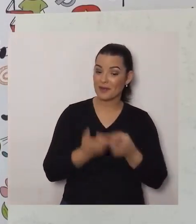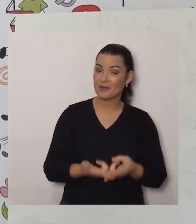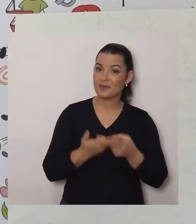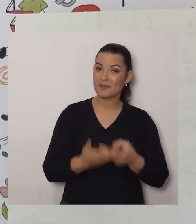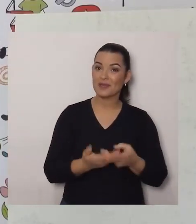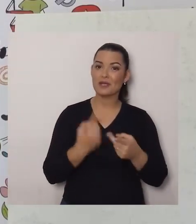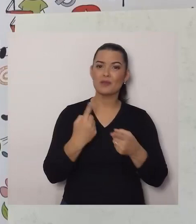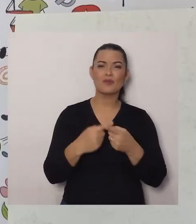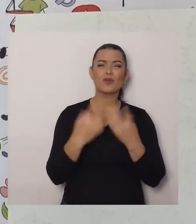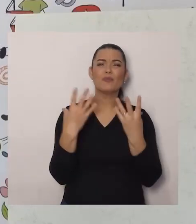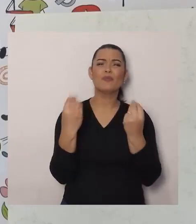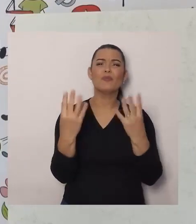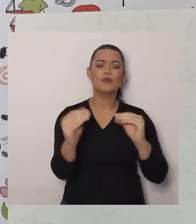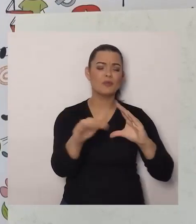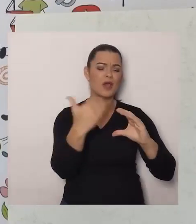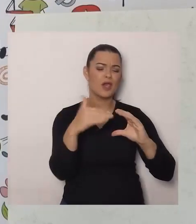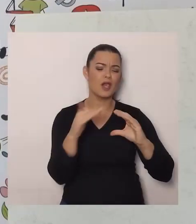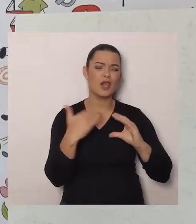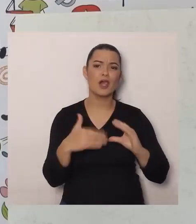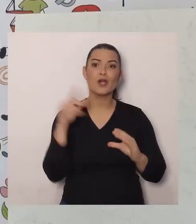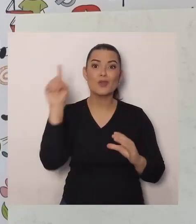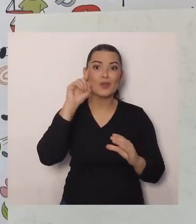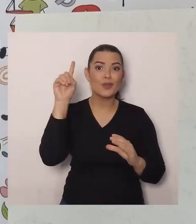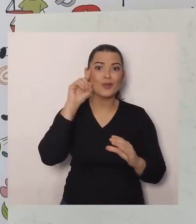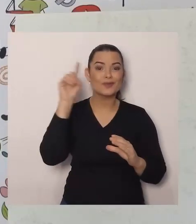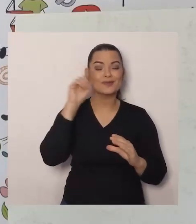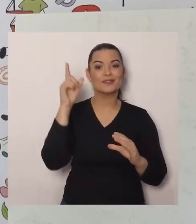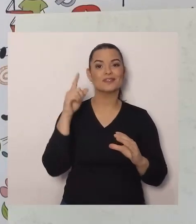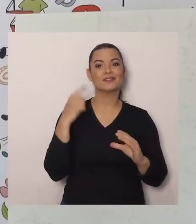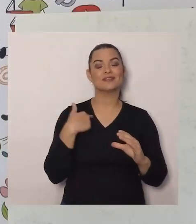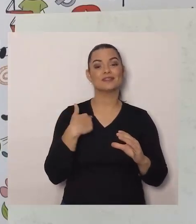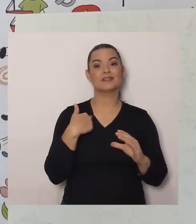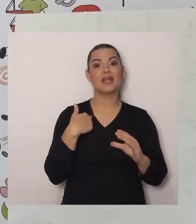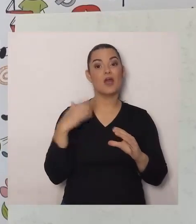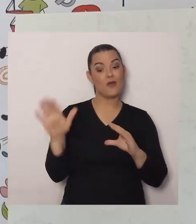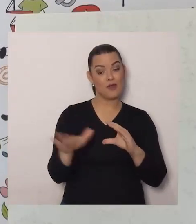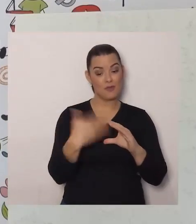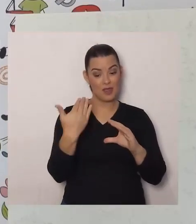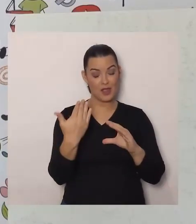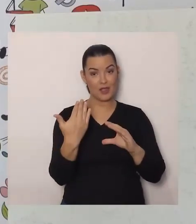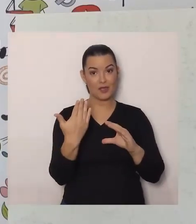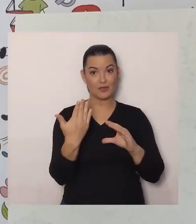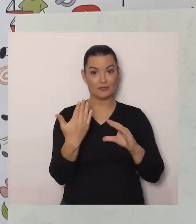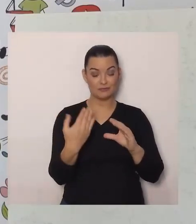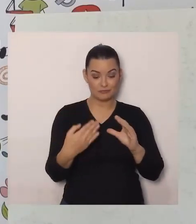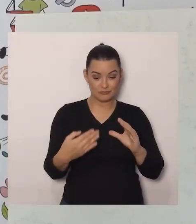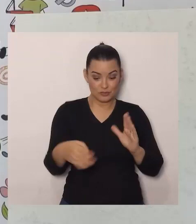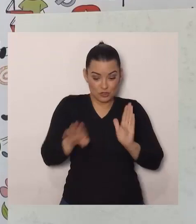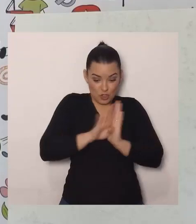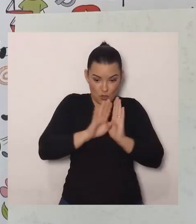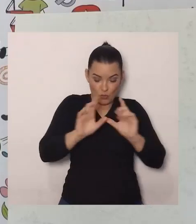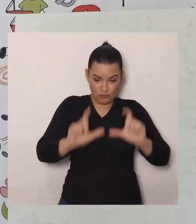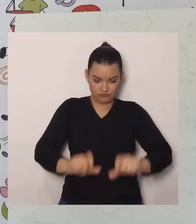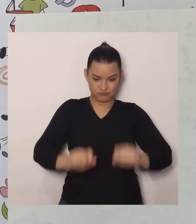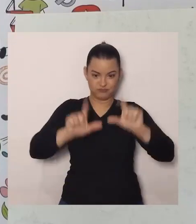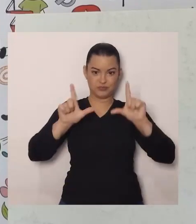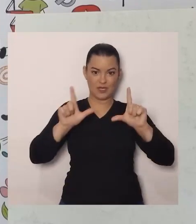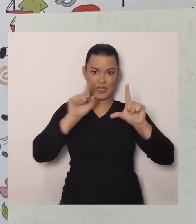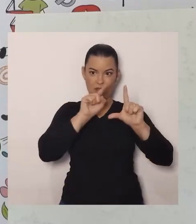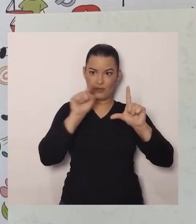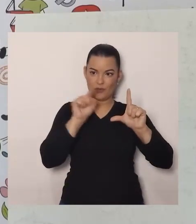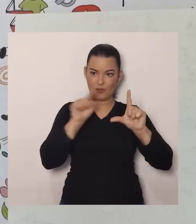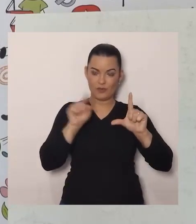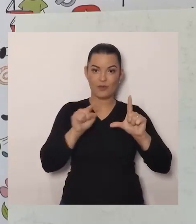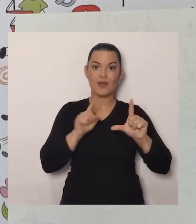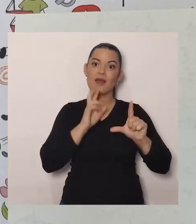imensa, De e-mails diariamente, Então quando o e-mail, Chega na minha caixa de mensagens, Eu deixo